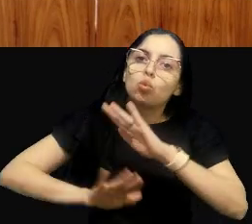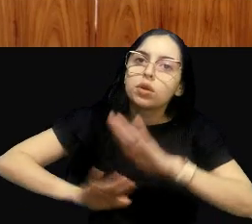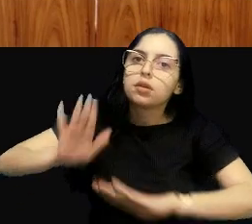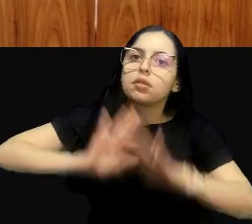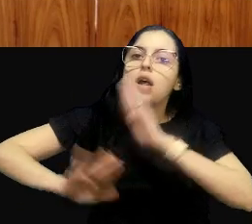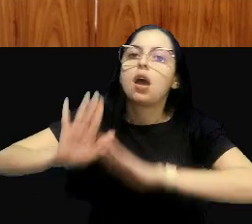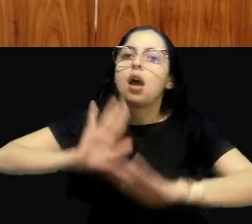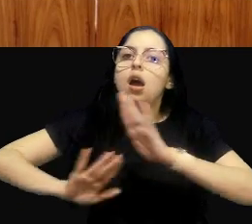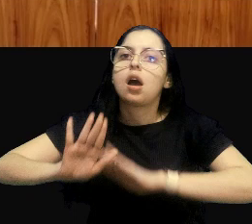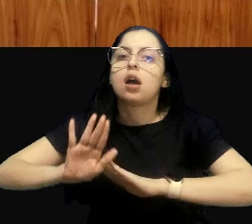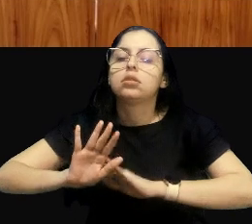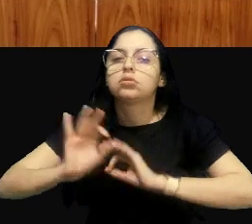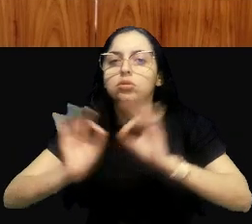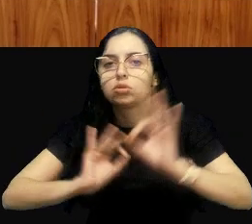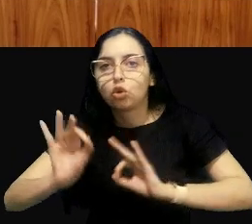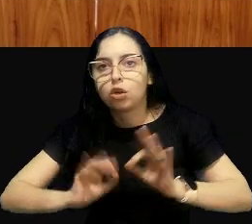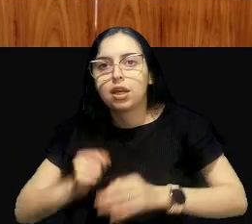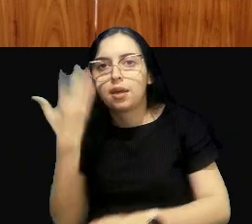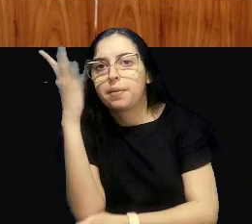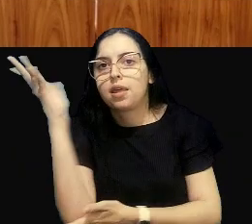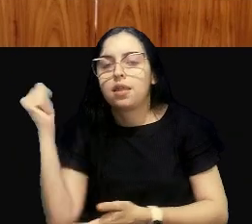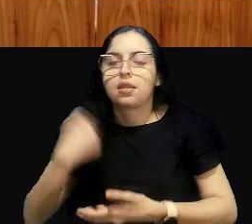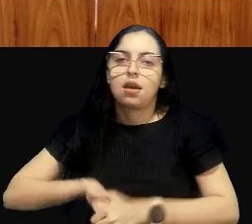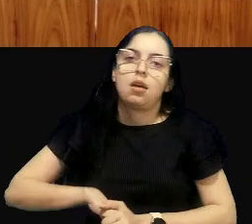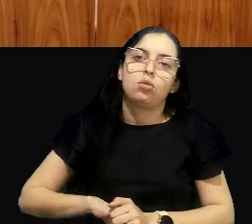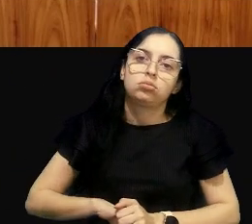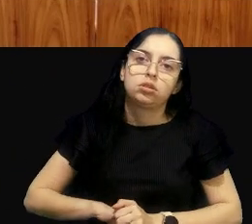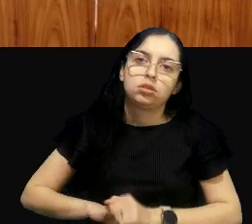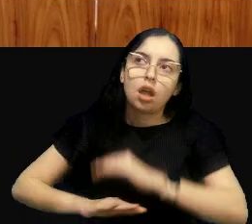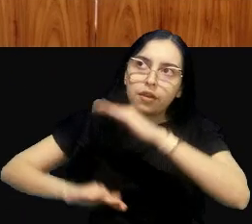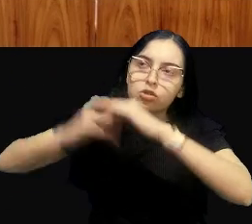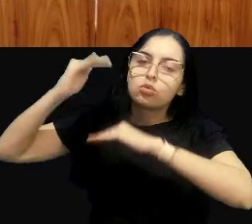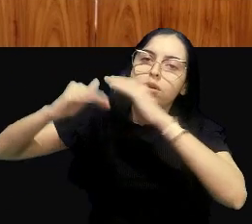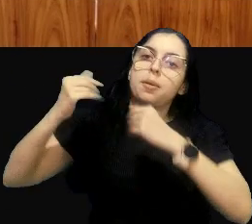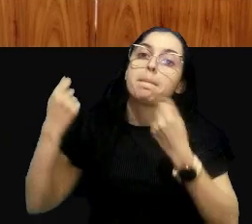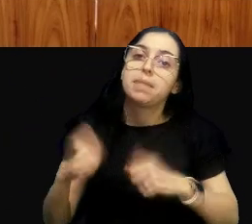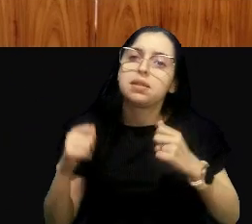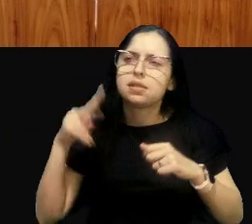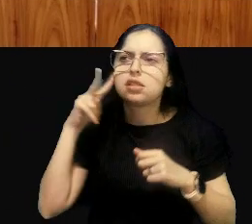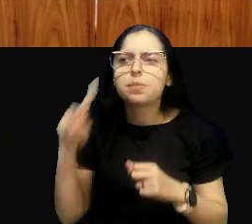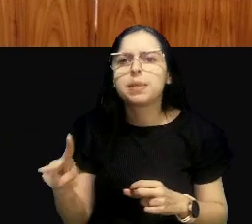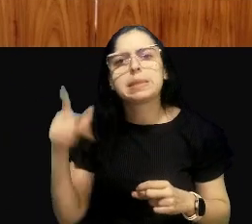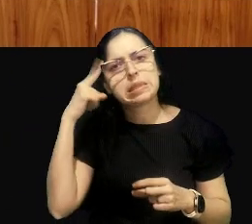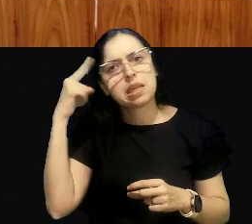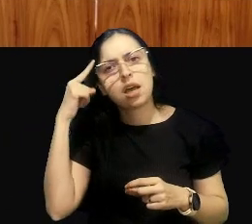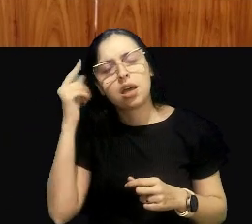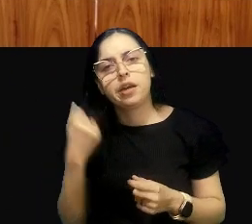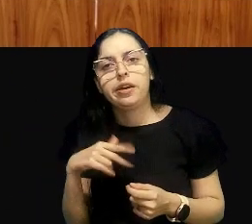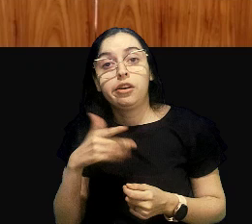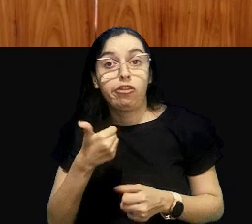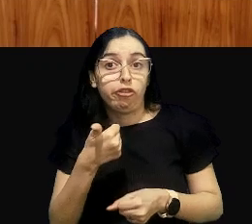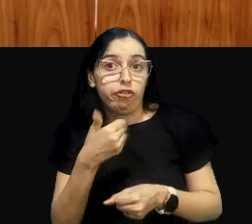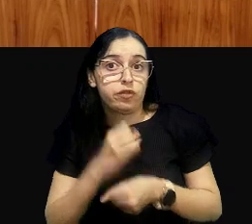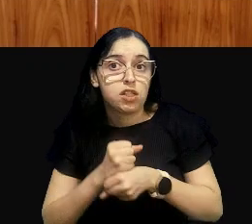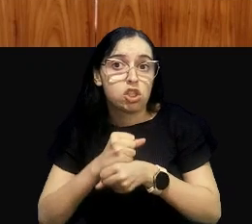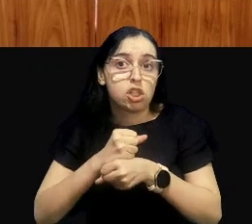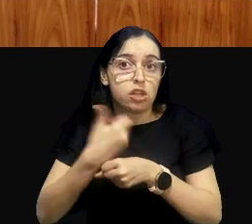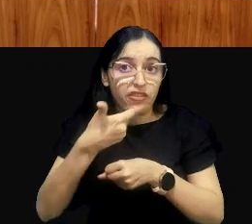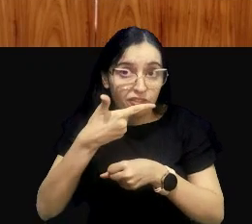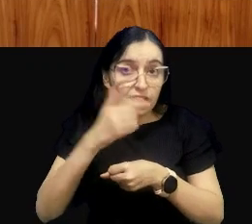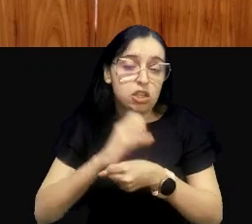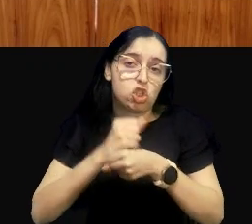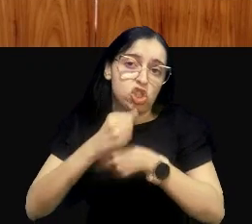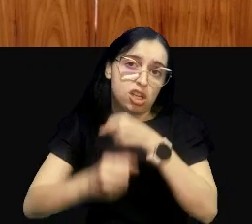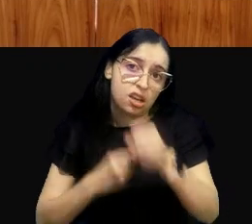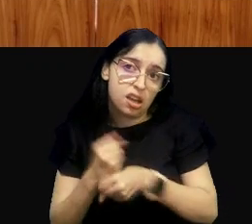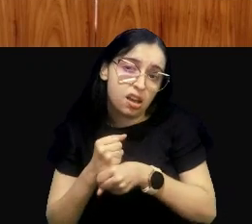remediação, controle ambiental, etc, é algo progressivo, mas que tem que estar, nosso horizonte, senão, gente vai estar, daqui 20 anos, o rio Pinheiros, vai continuar